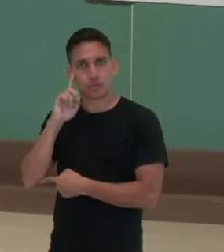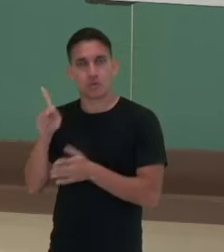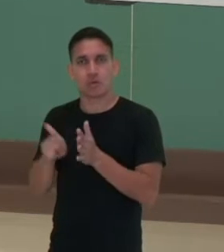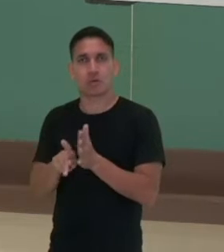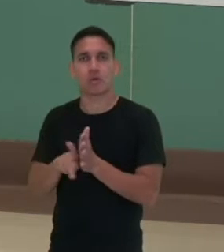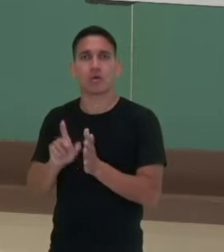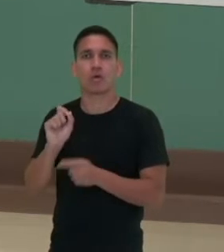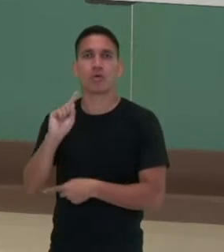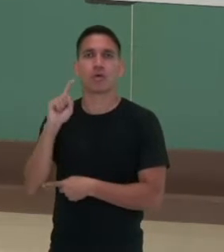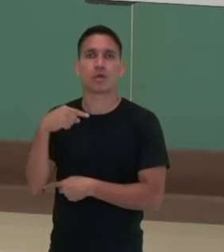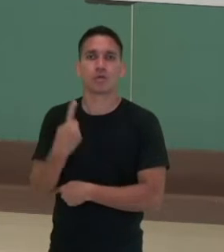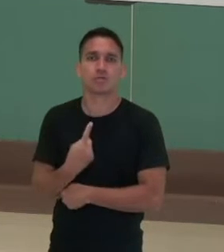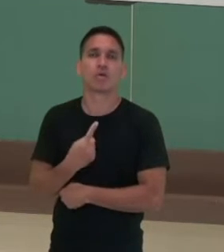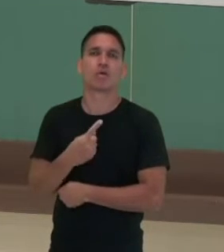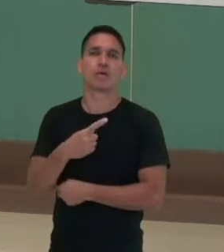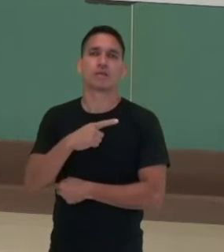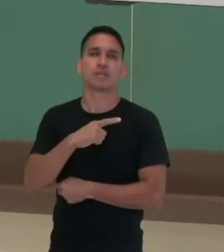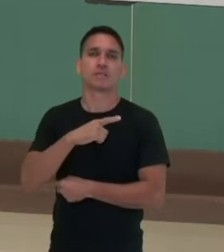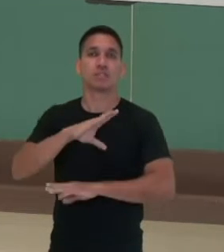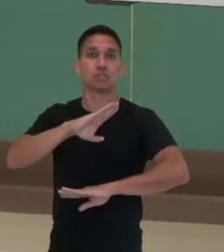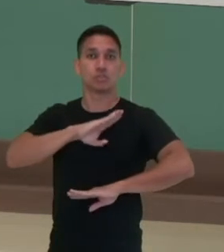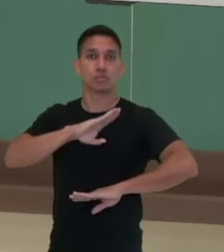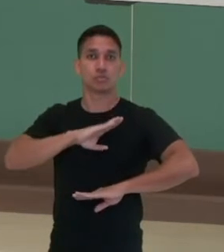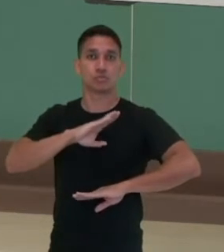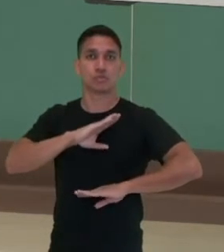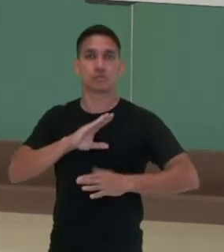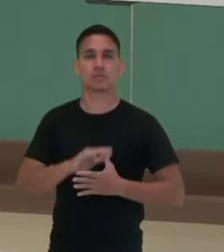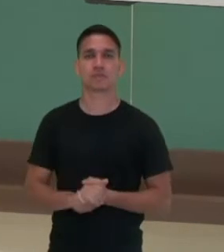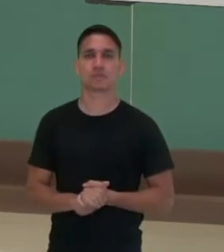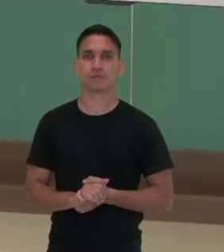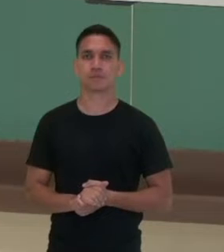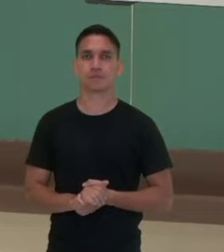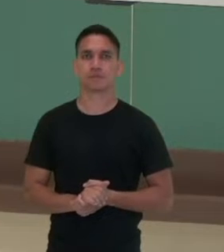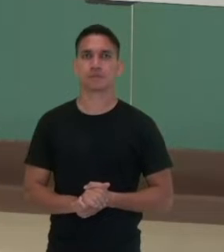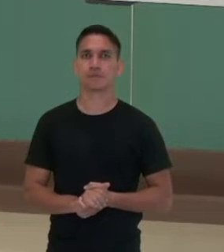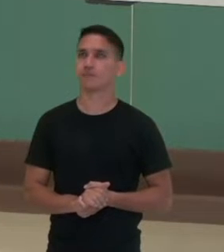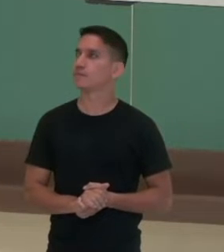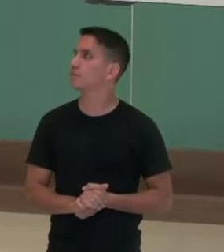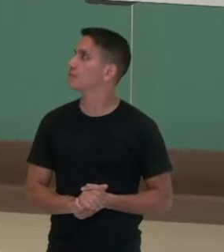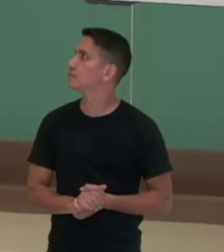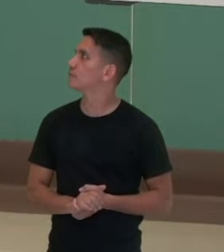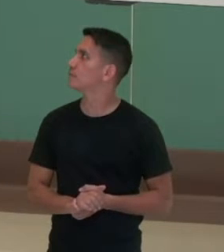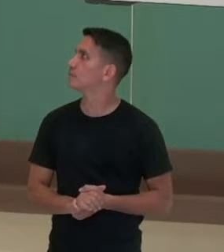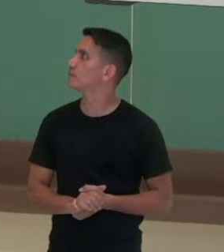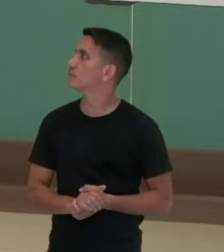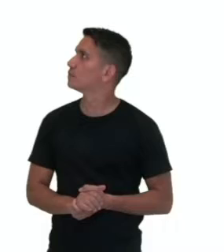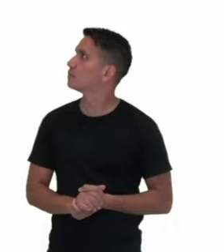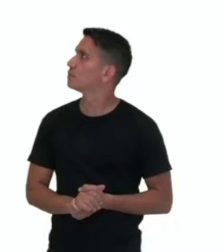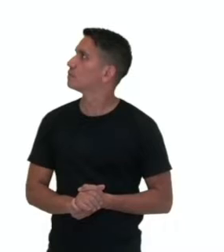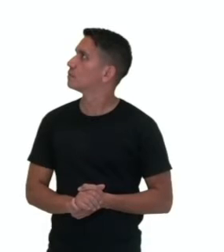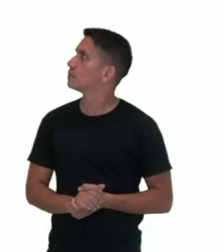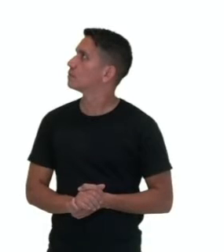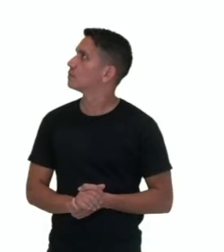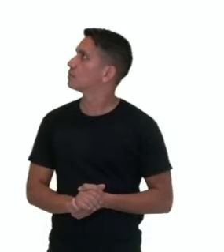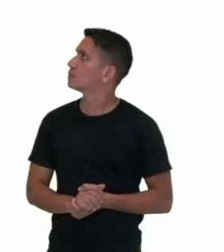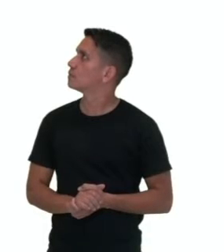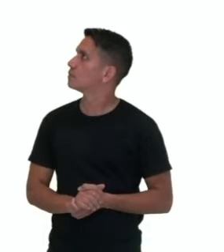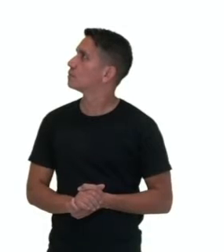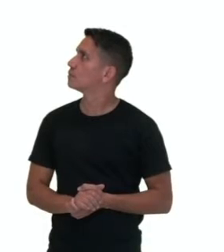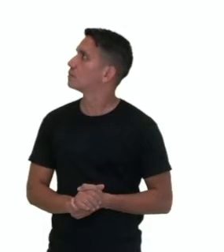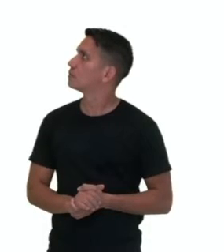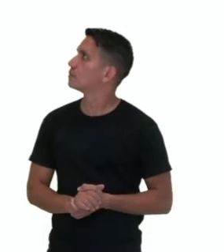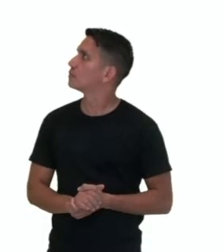nossa situação atual, contemporânea. Reflexionando, então, a